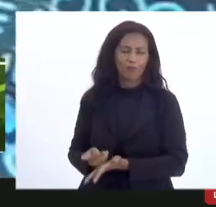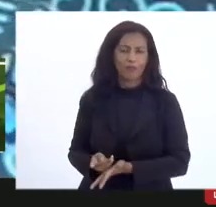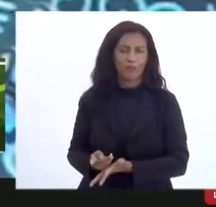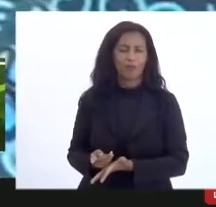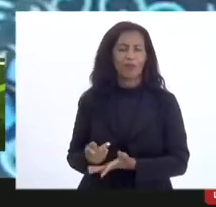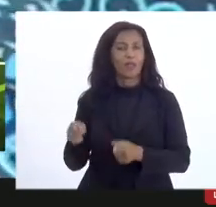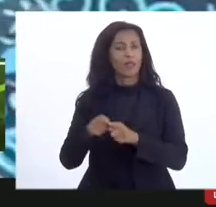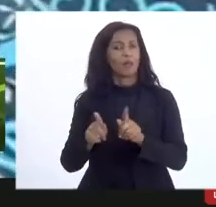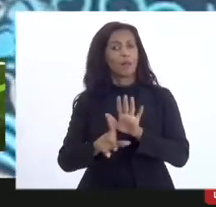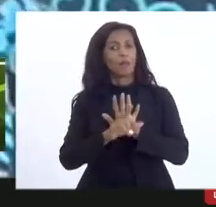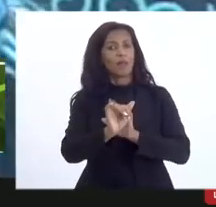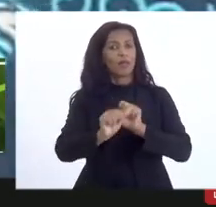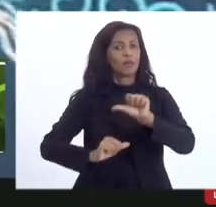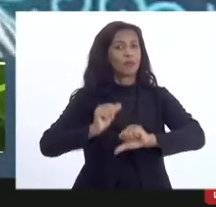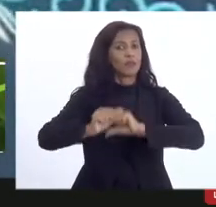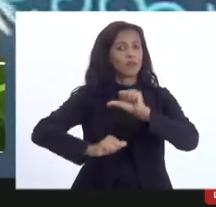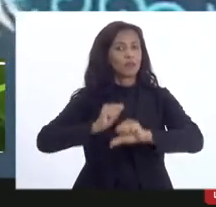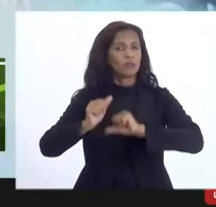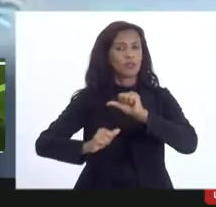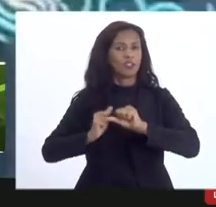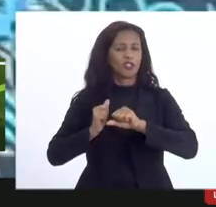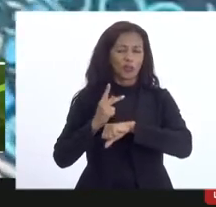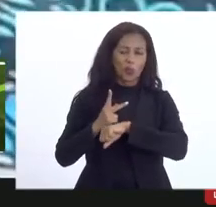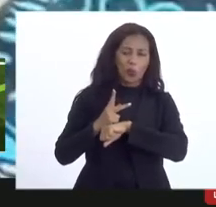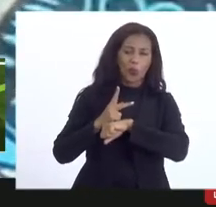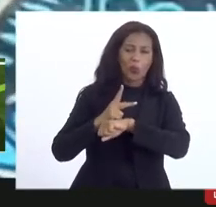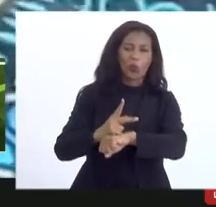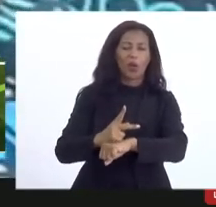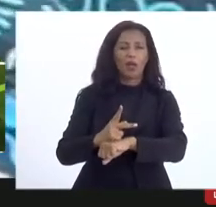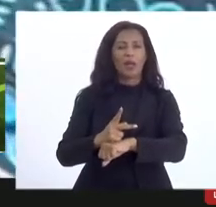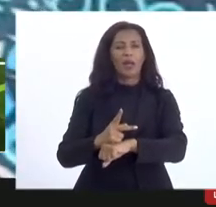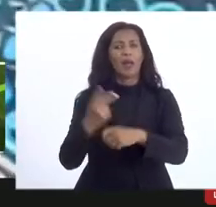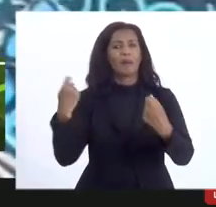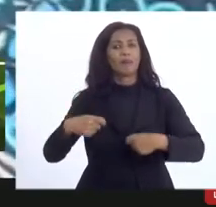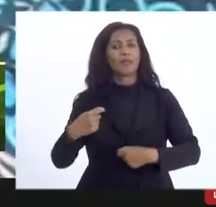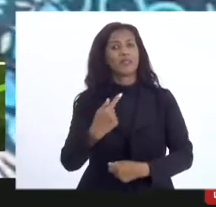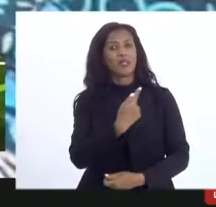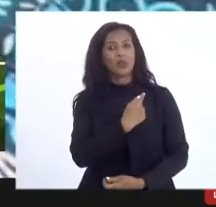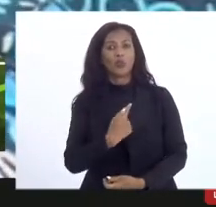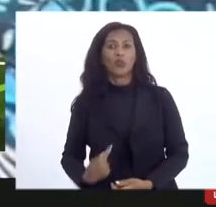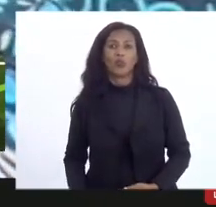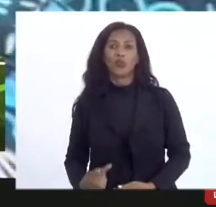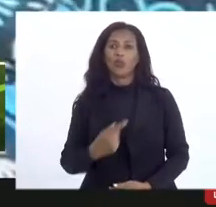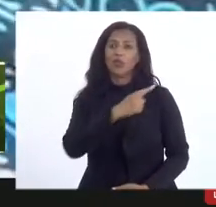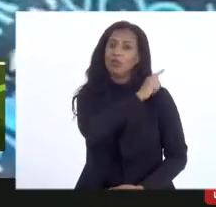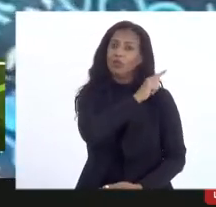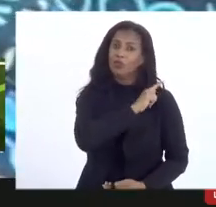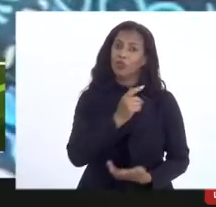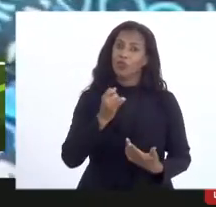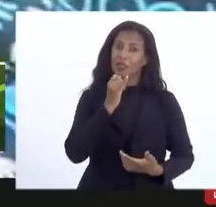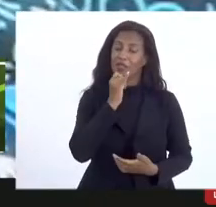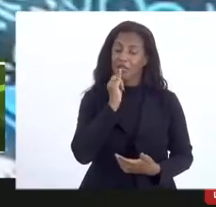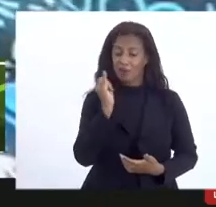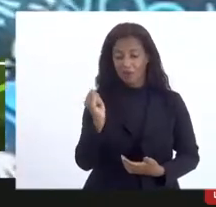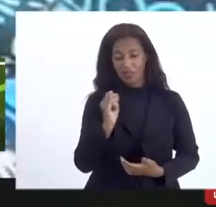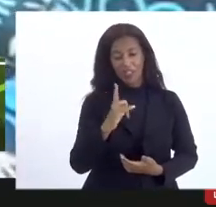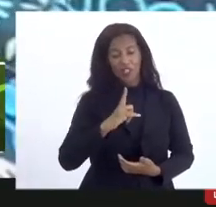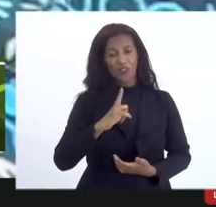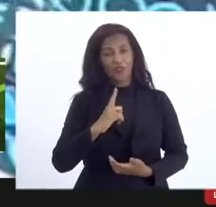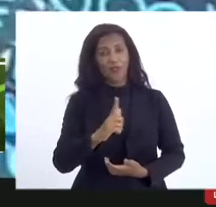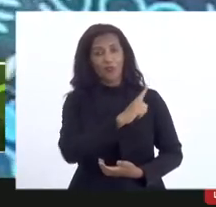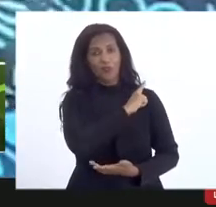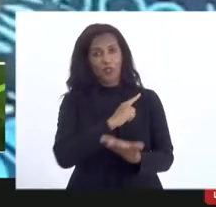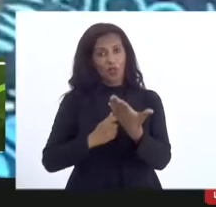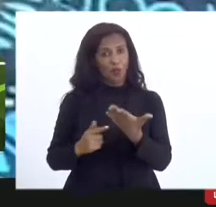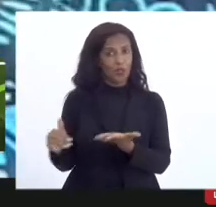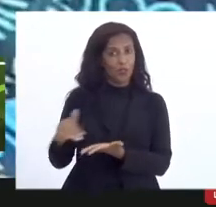para que a lei não se torne um instrumento de caça às buscas a depender do governo e dos gestores por exemplo se a gente tiver como gestor o que está